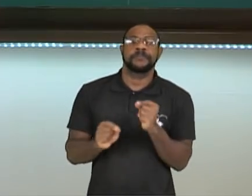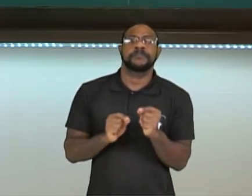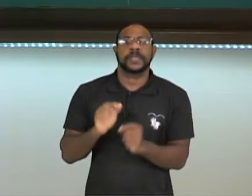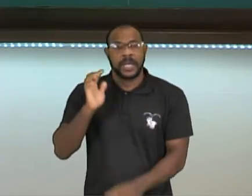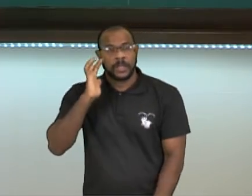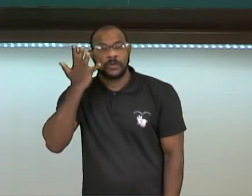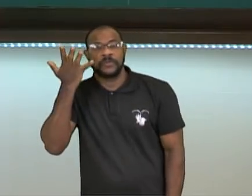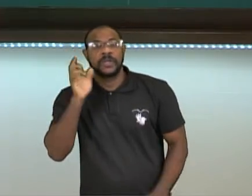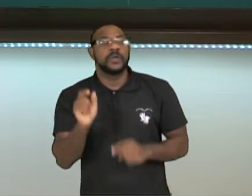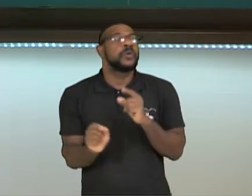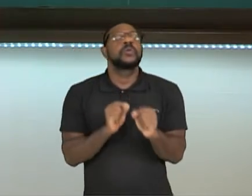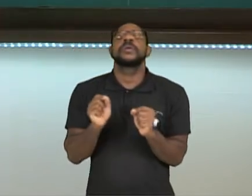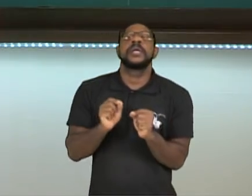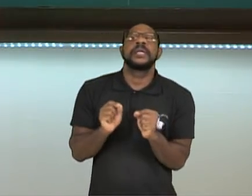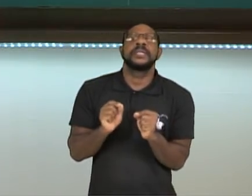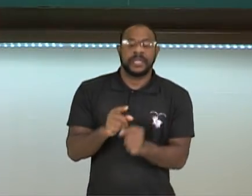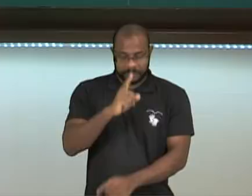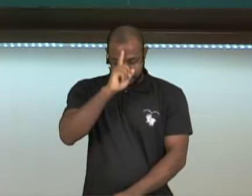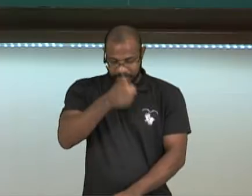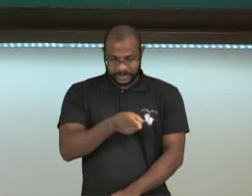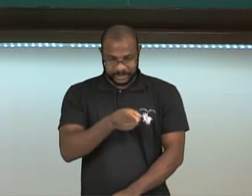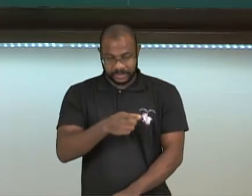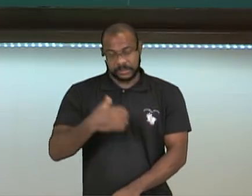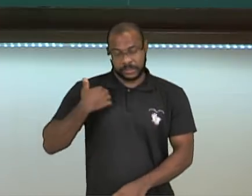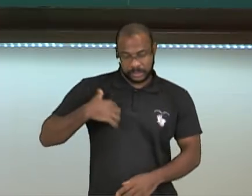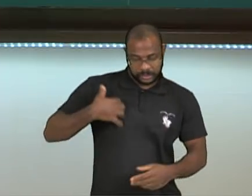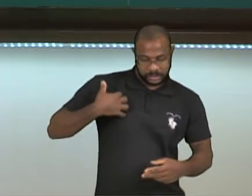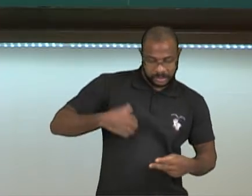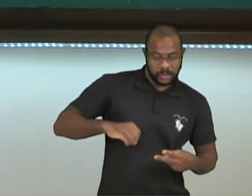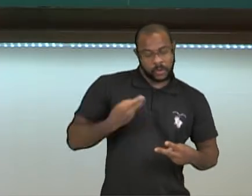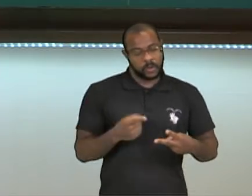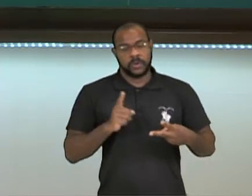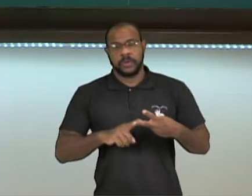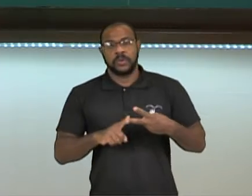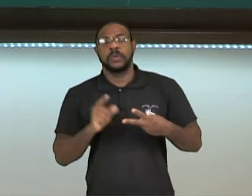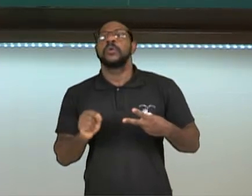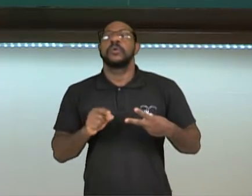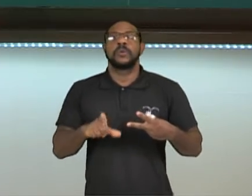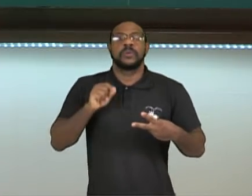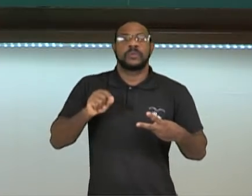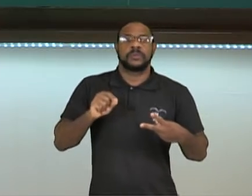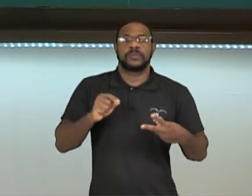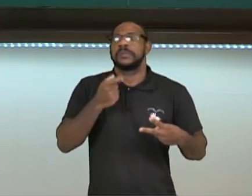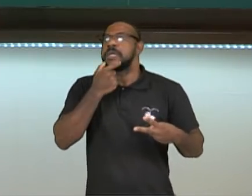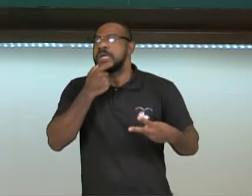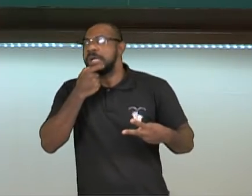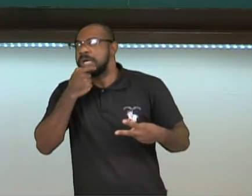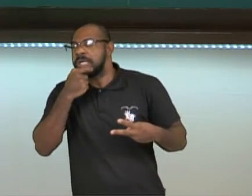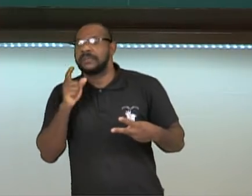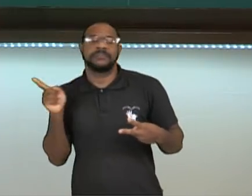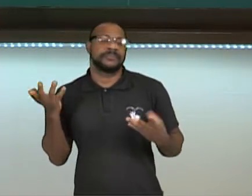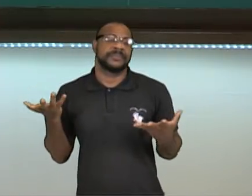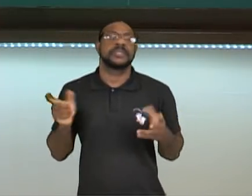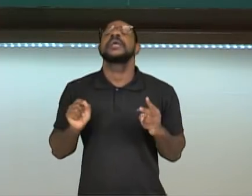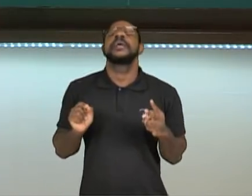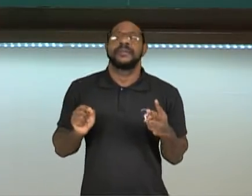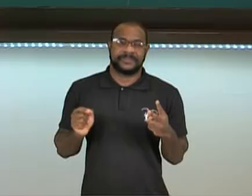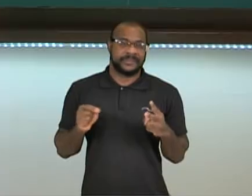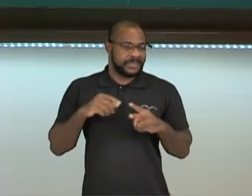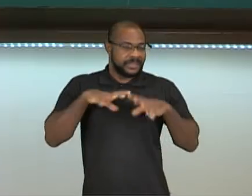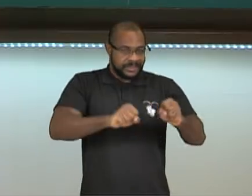decidir quem iria mandar. Se eram os argentinos ou se eles preferiam os ingleses. Quem vocês acham que eles preferiram?